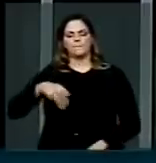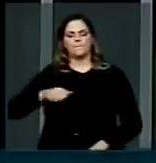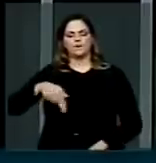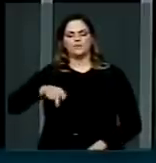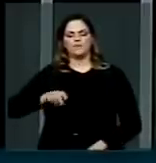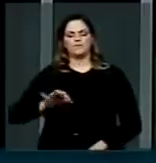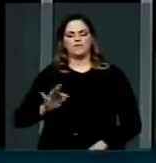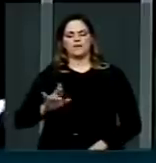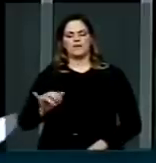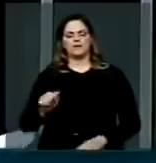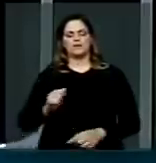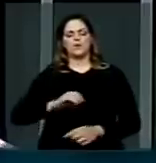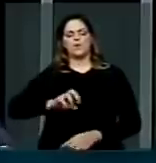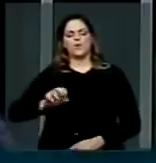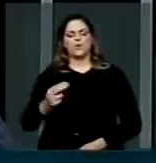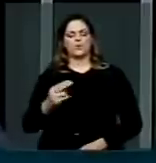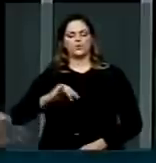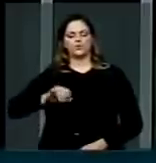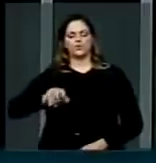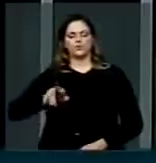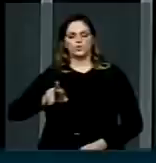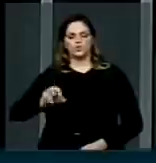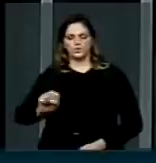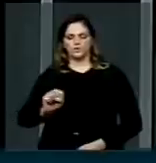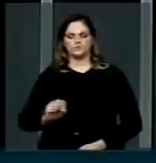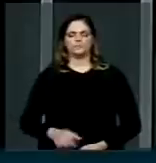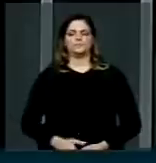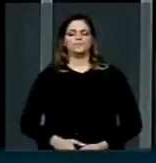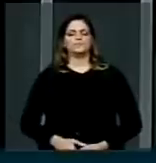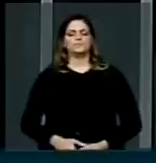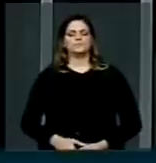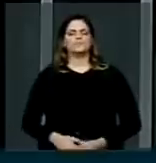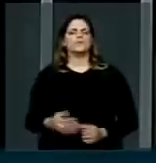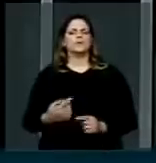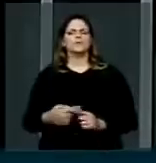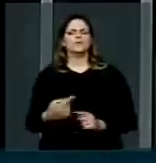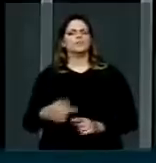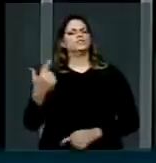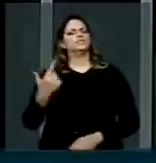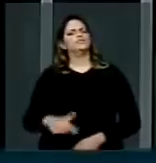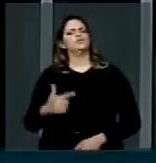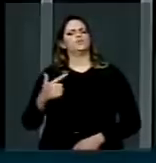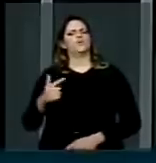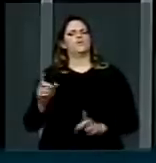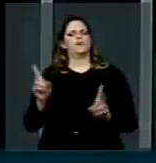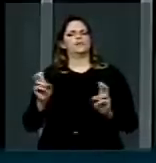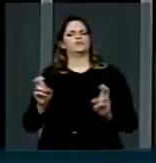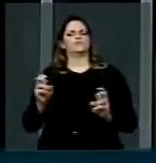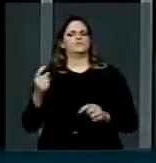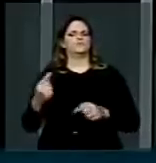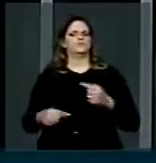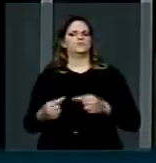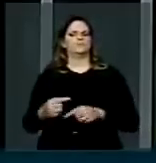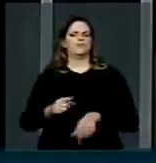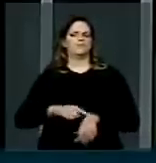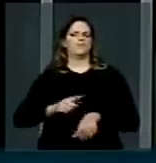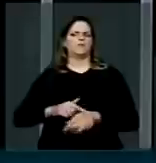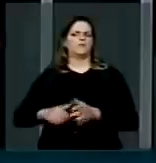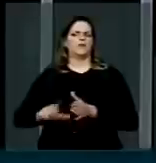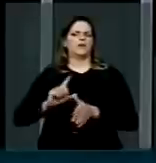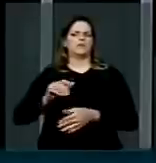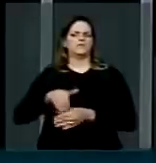juros, também passam por lá. E por que surgiu novamente essa questão no período pré-eleitoral?